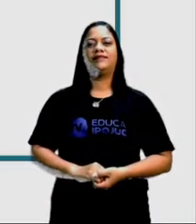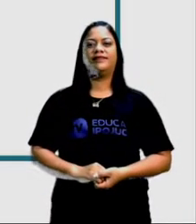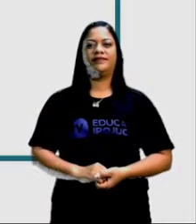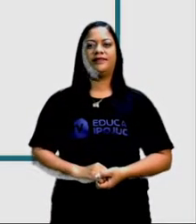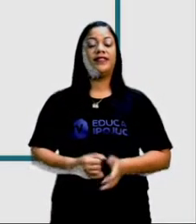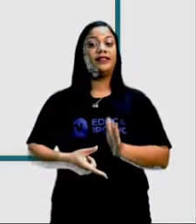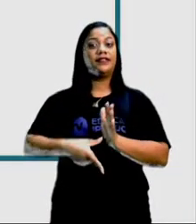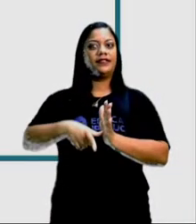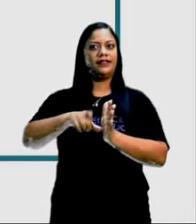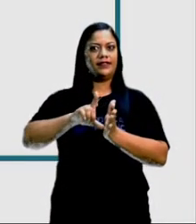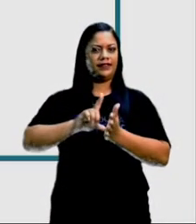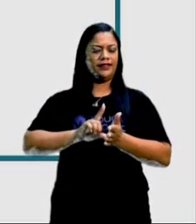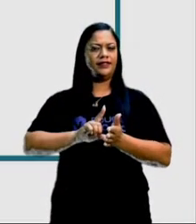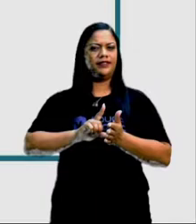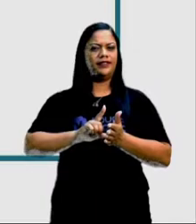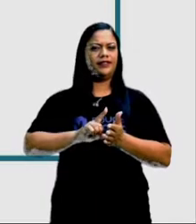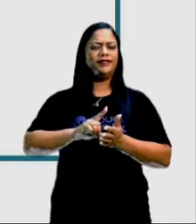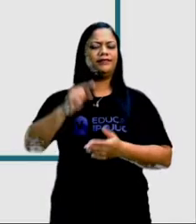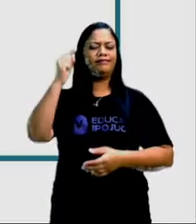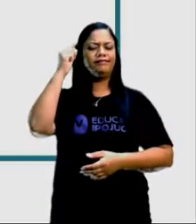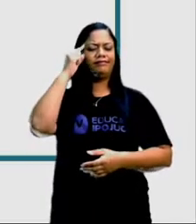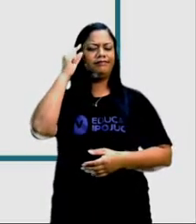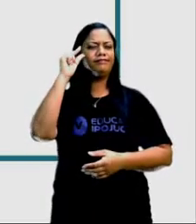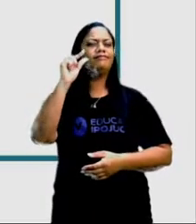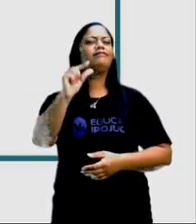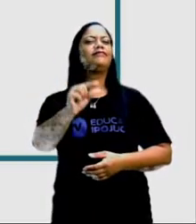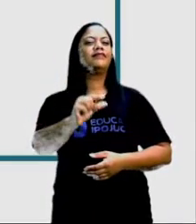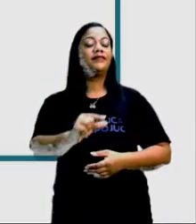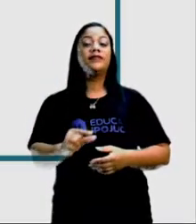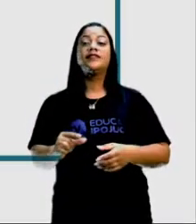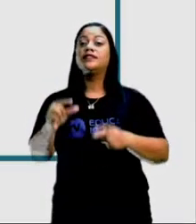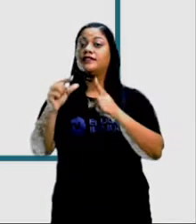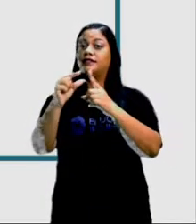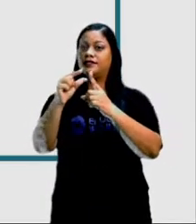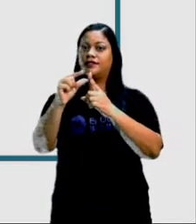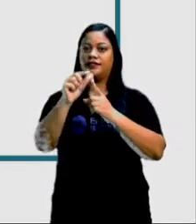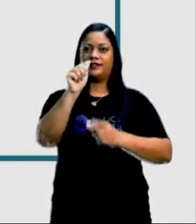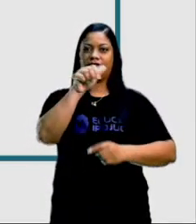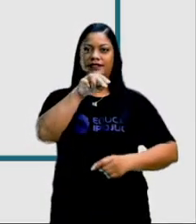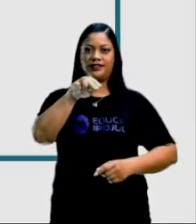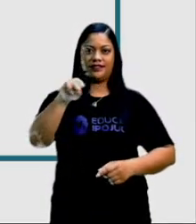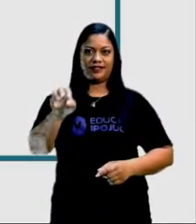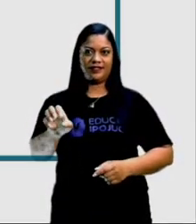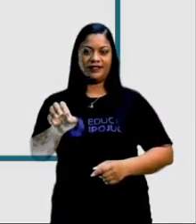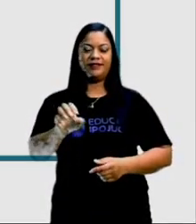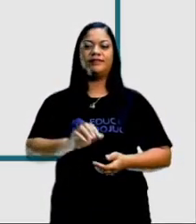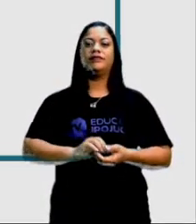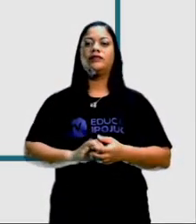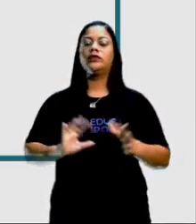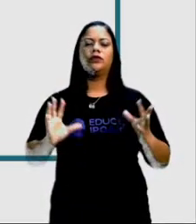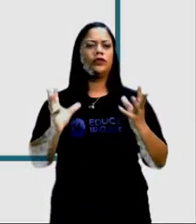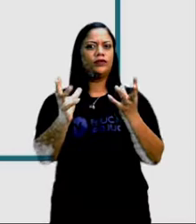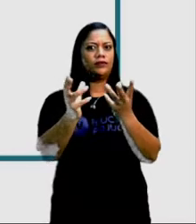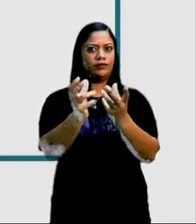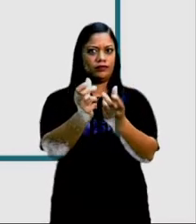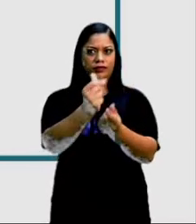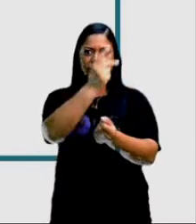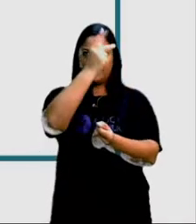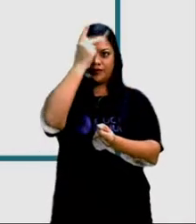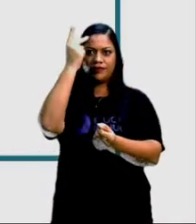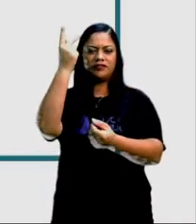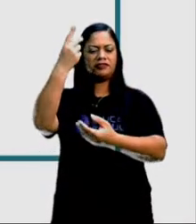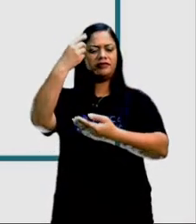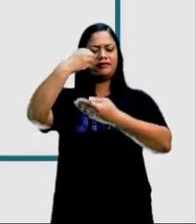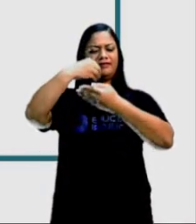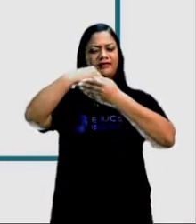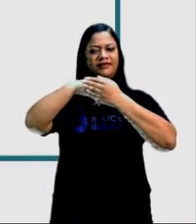Mas antes disso, vamos refletir um pouquinho com as palavras de Anne Frank. Todo mundo tem dentro de